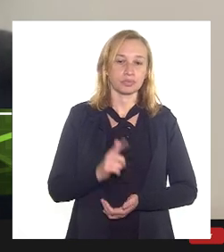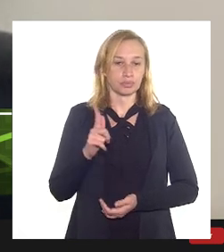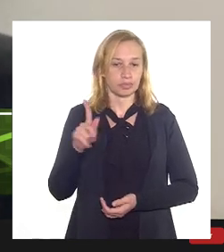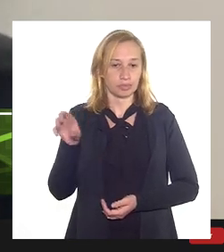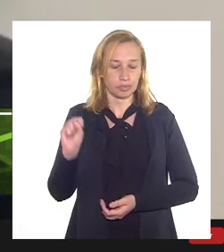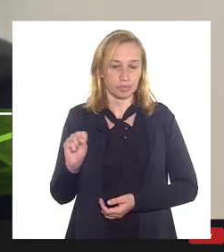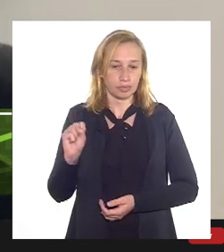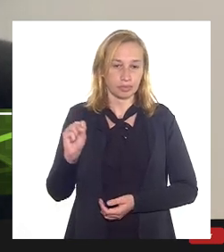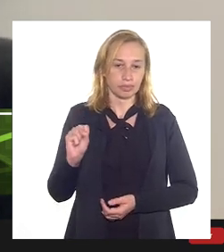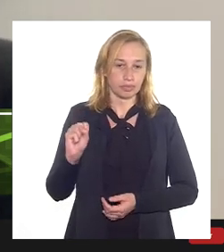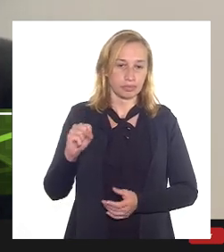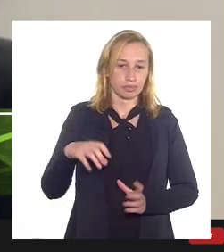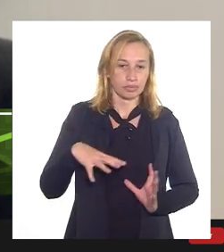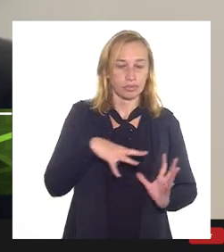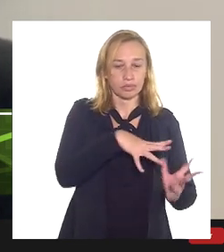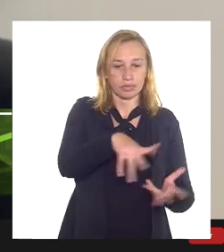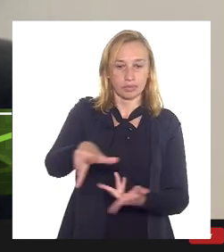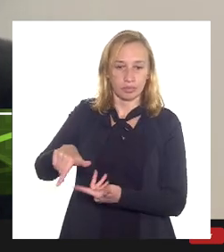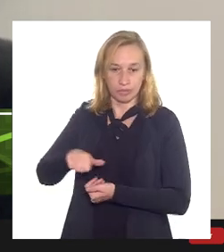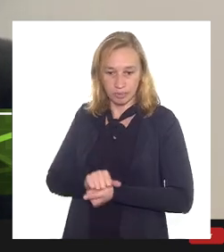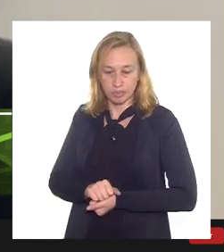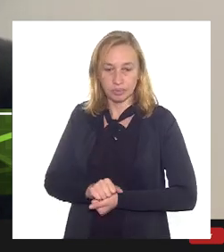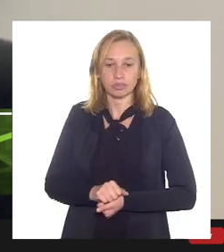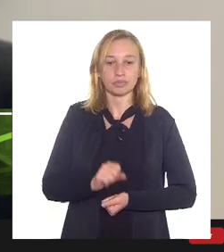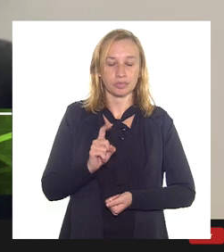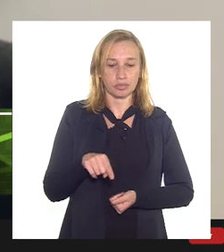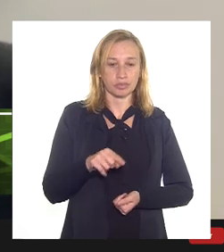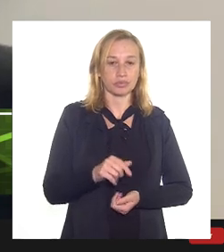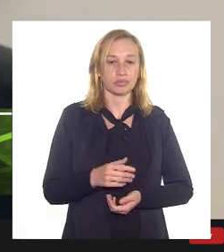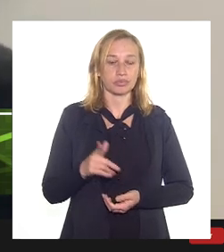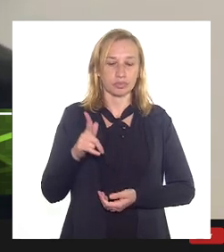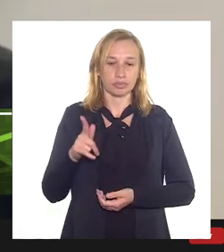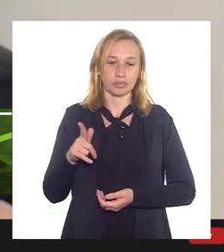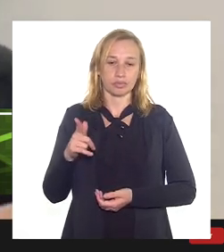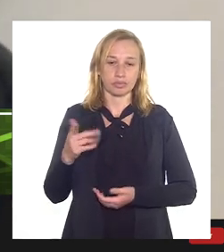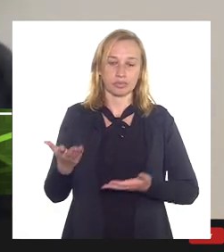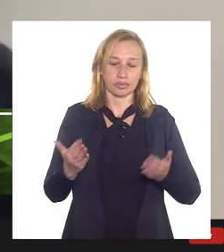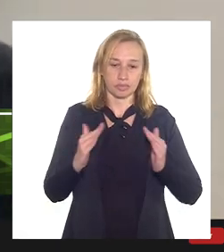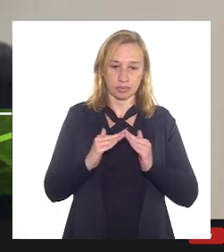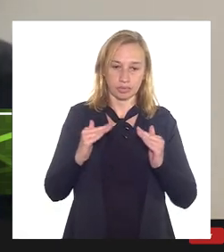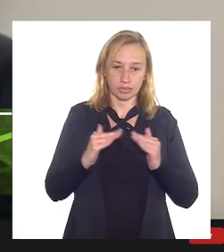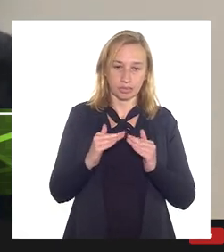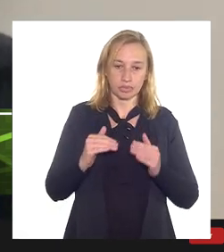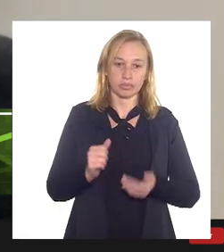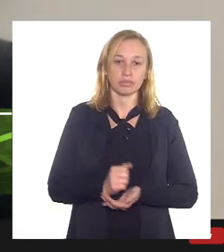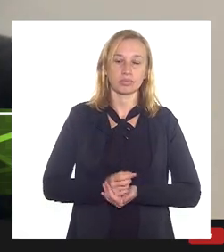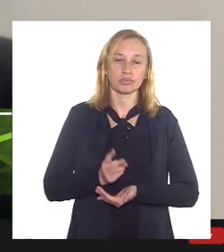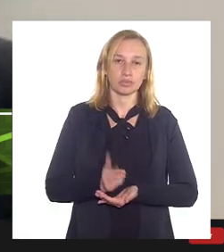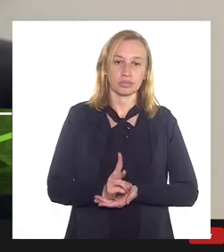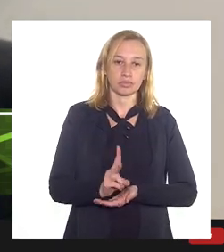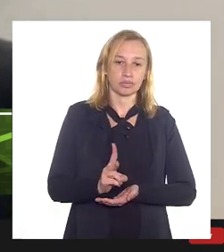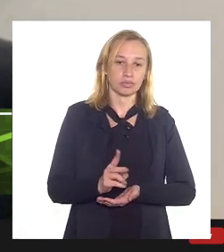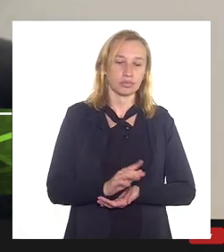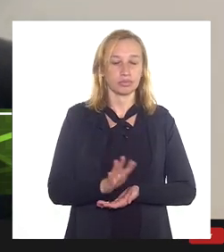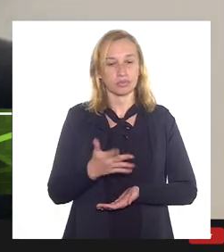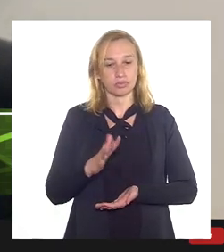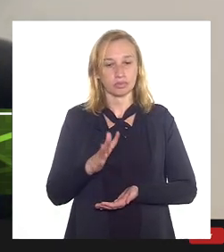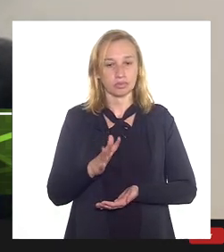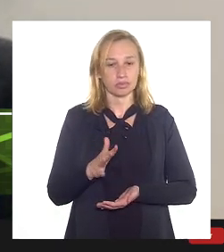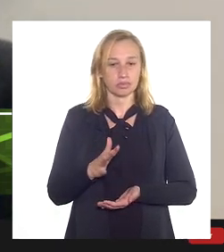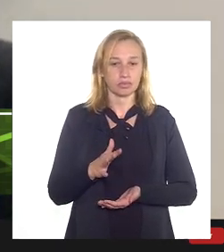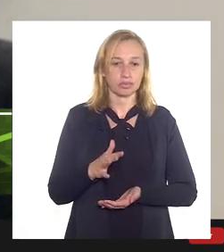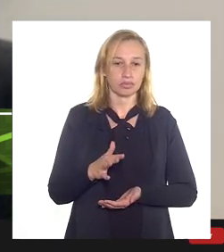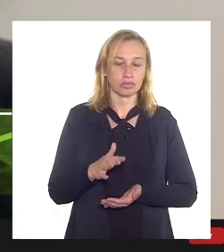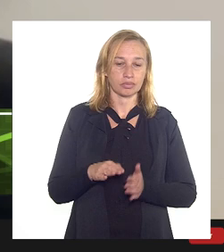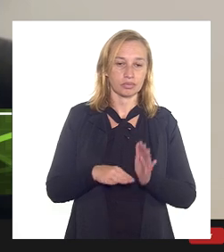global né do país de gás doméstico permanece tem um leve aumento mas permanece mais ou menos estável